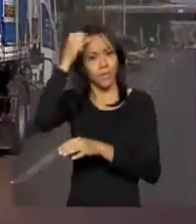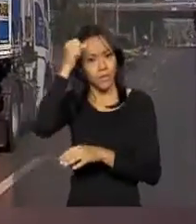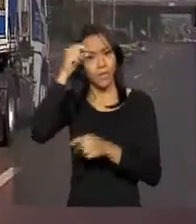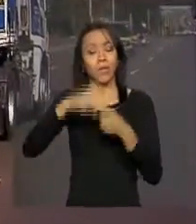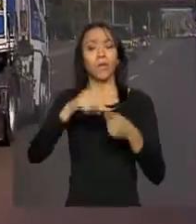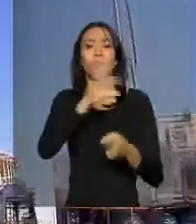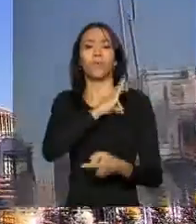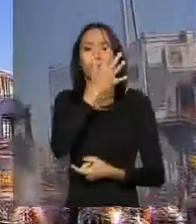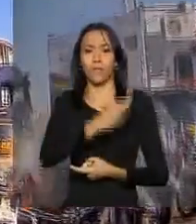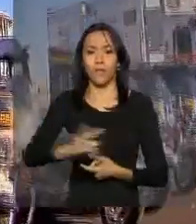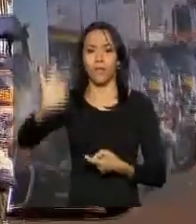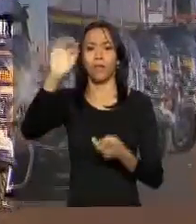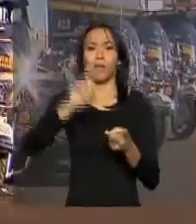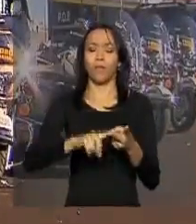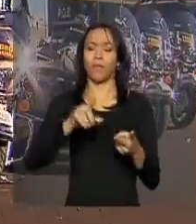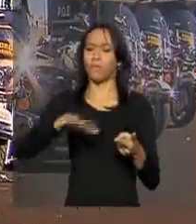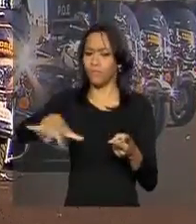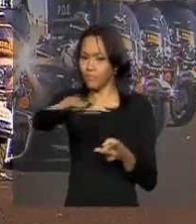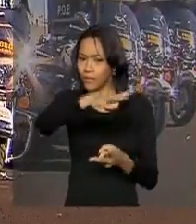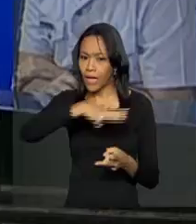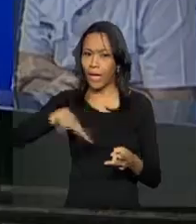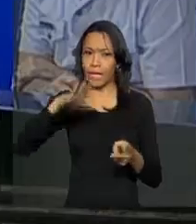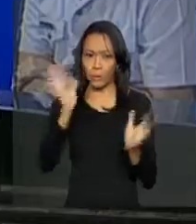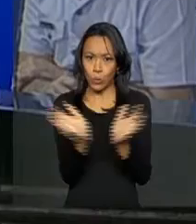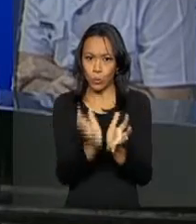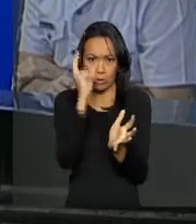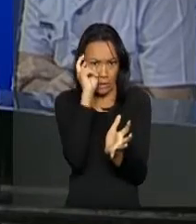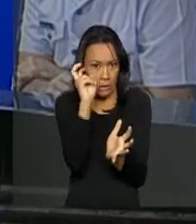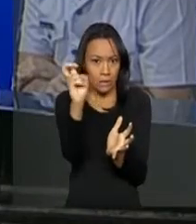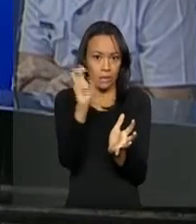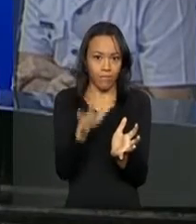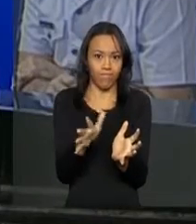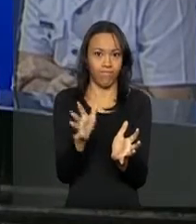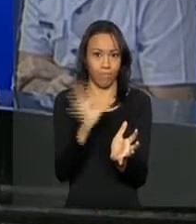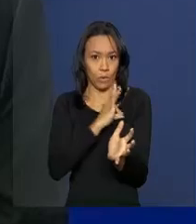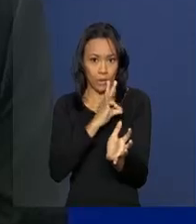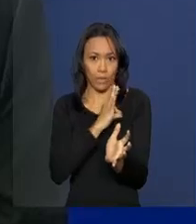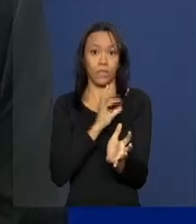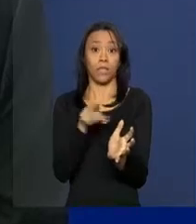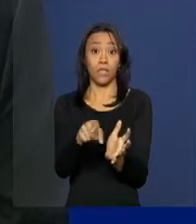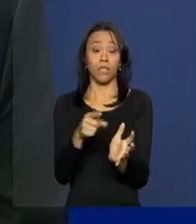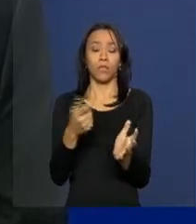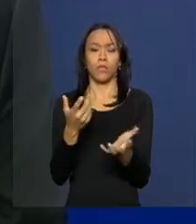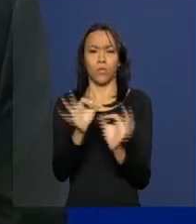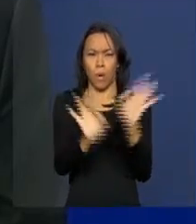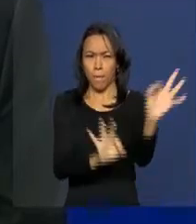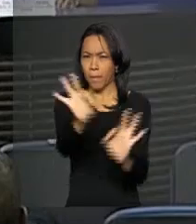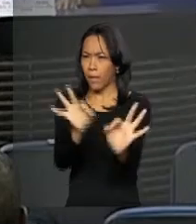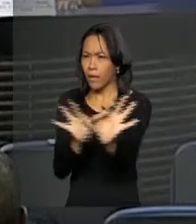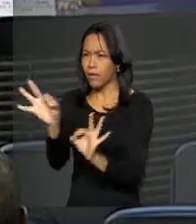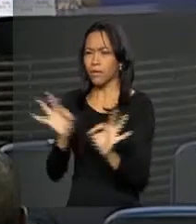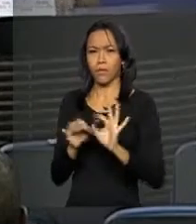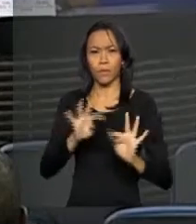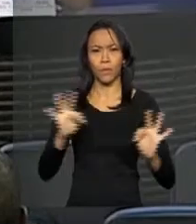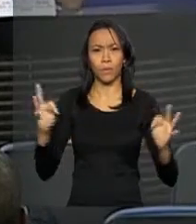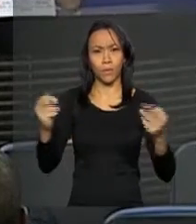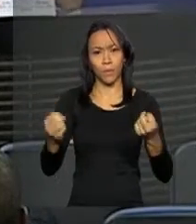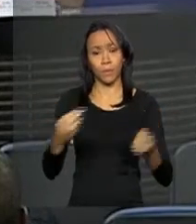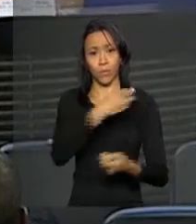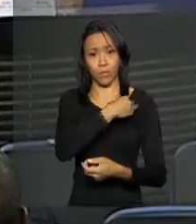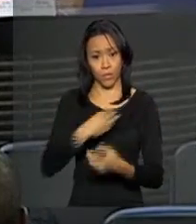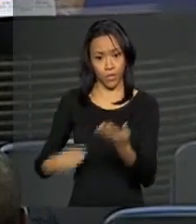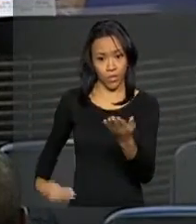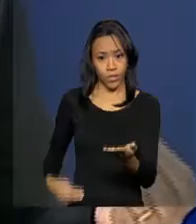Rodoviária Federal e com a área de inteligência. Ao apresentar o esquema de segurança das Forças Armadas para as Olimpíadas, o ministro da